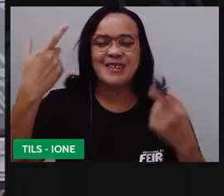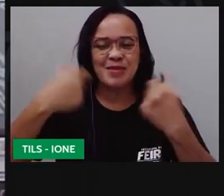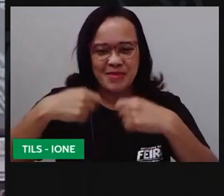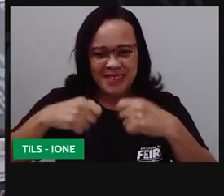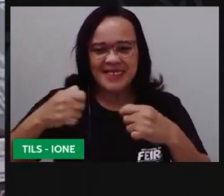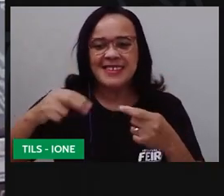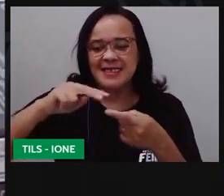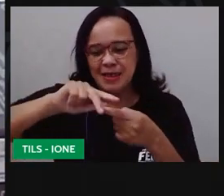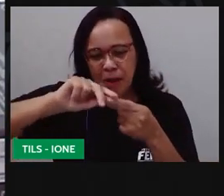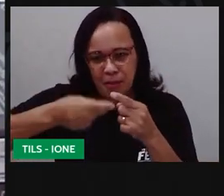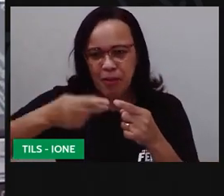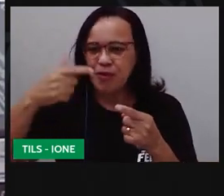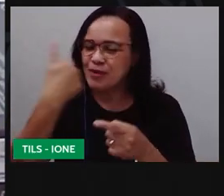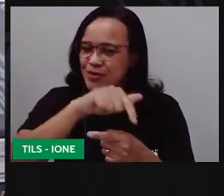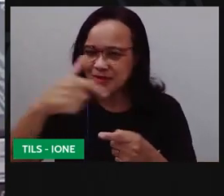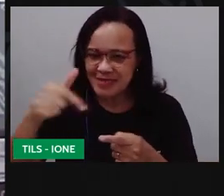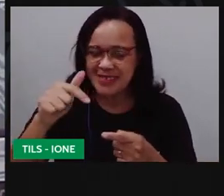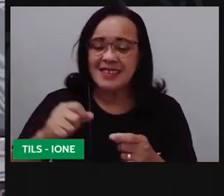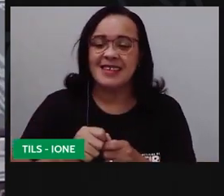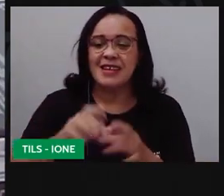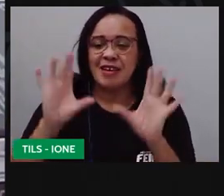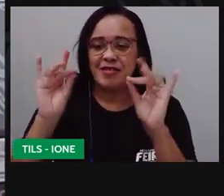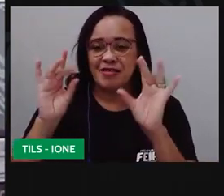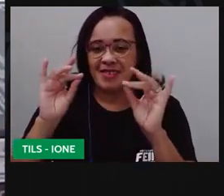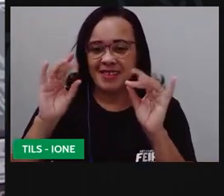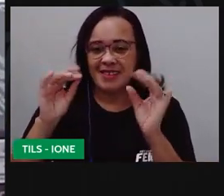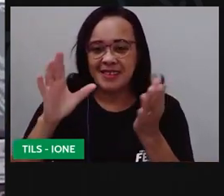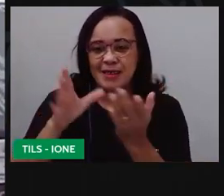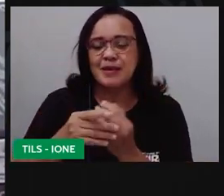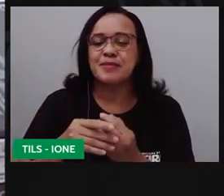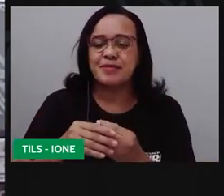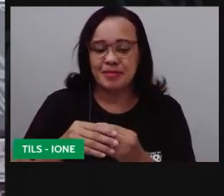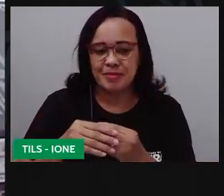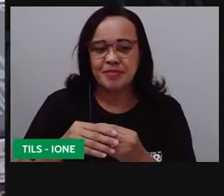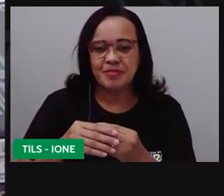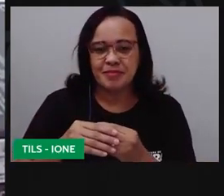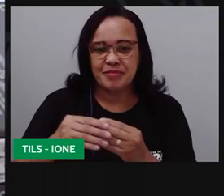ponta fita adesiva né e